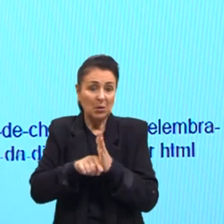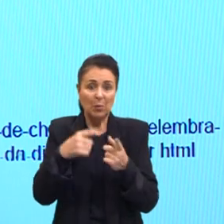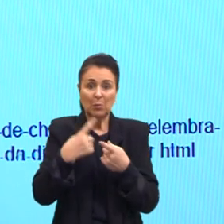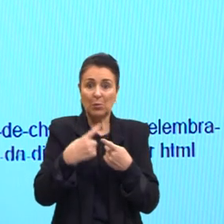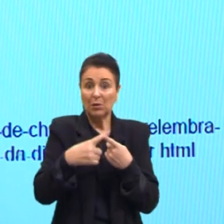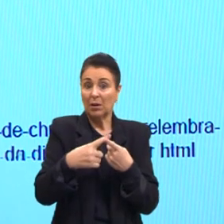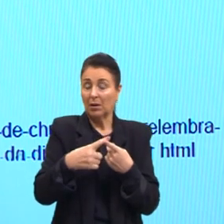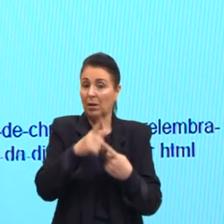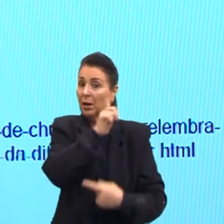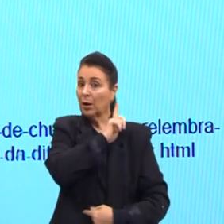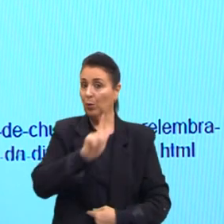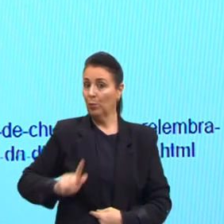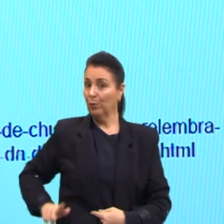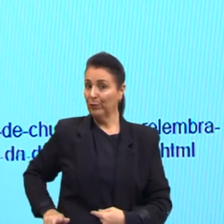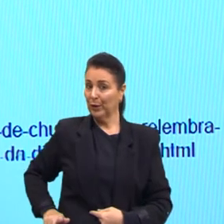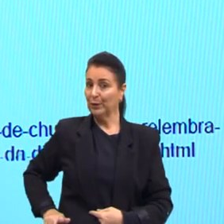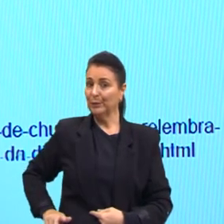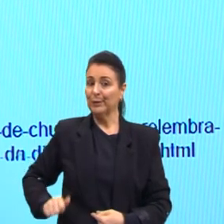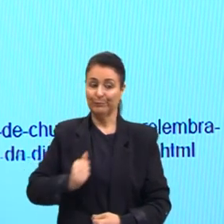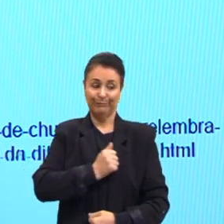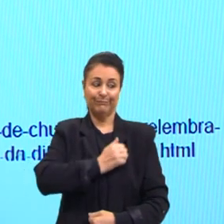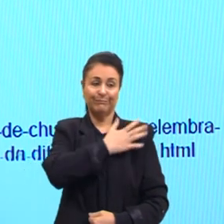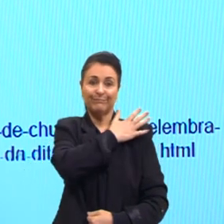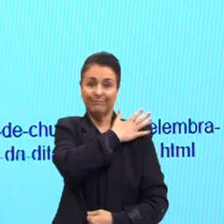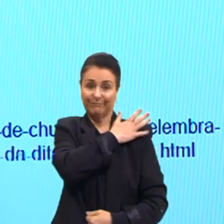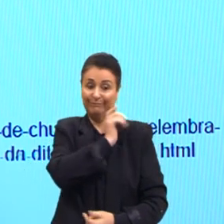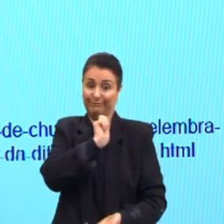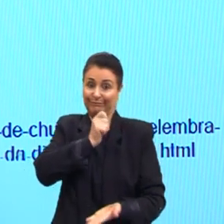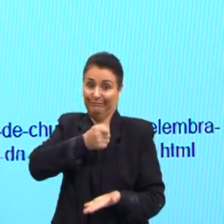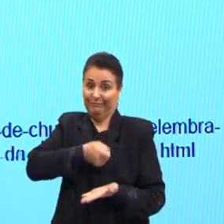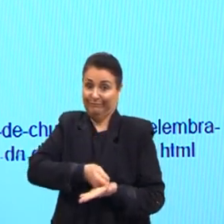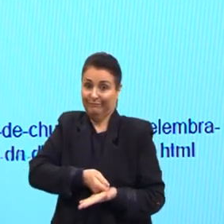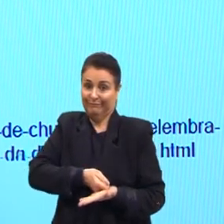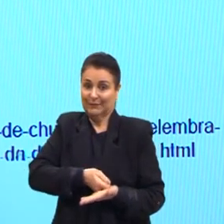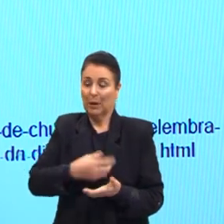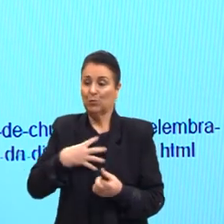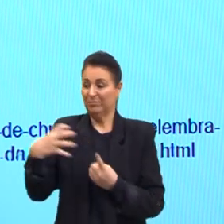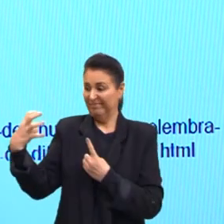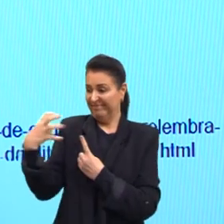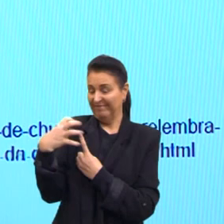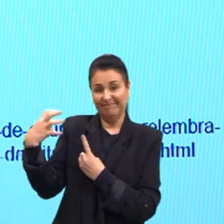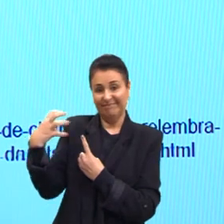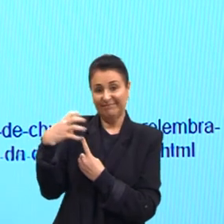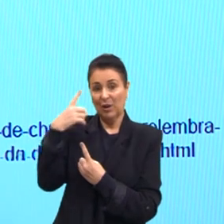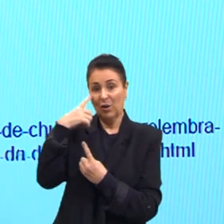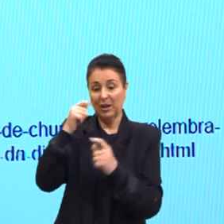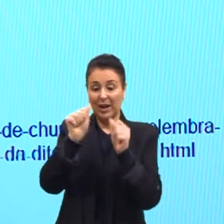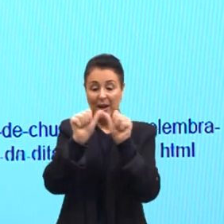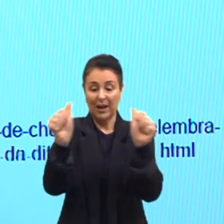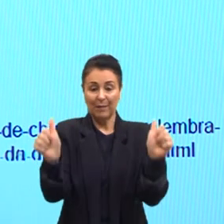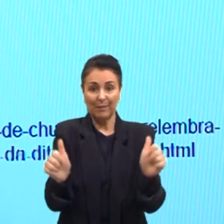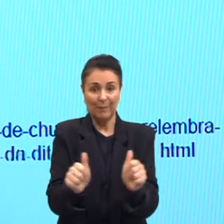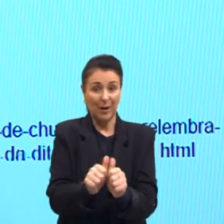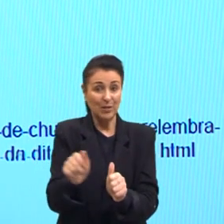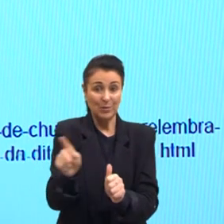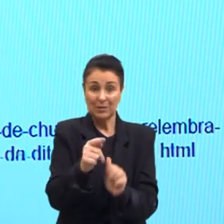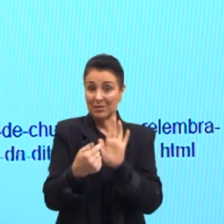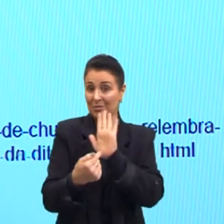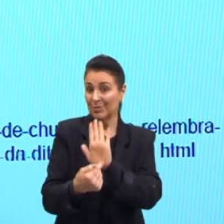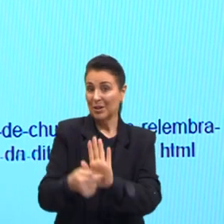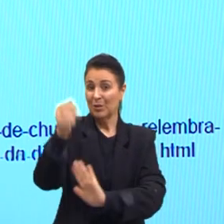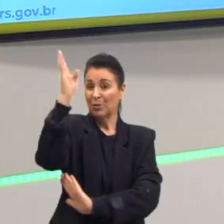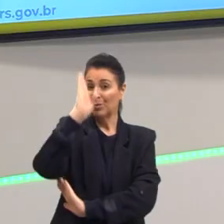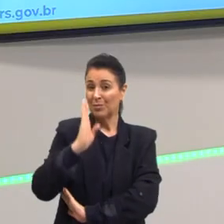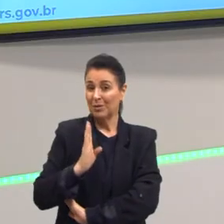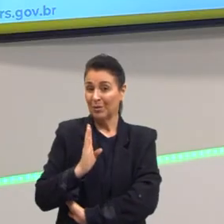ditadura. É um governo de ditadura, é um governo de muita repressão, que tem uma imagem ilustrando a repressão que o Brasil passa nesse